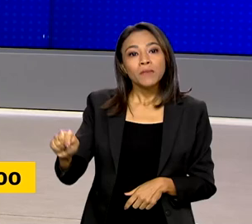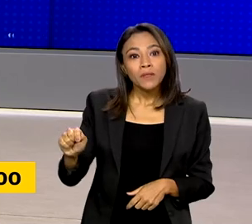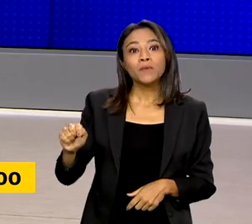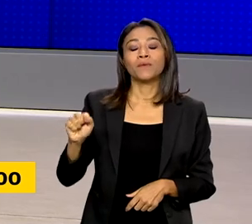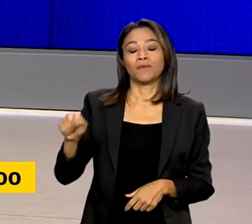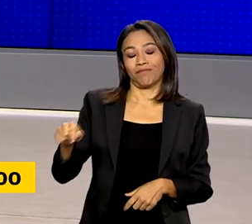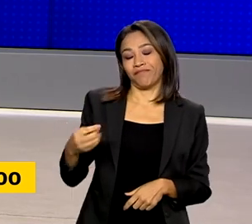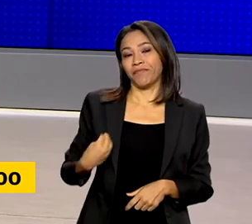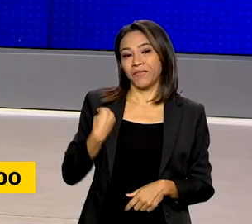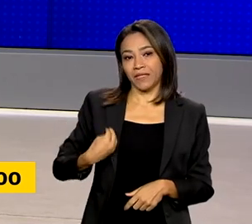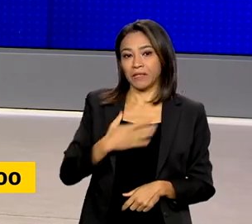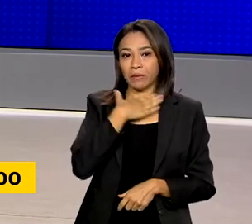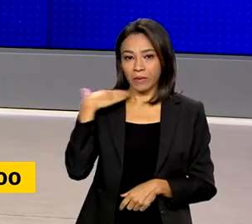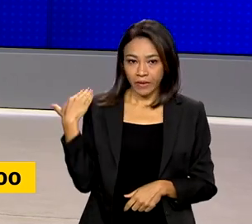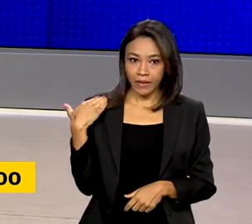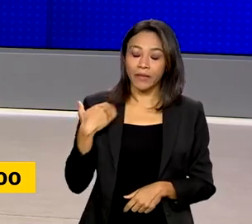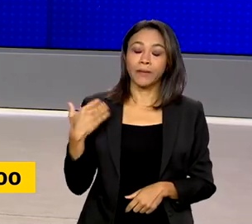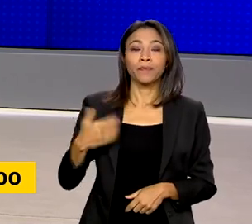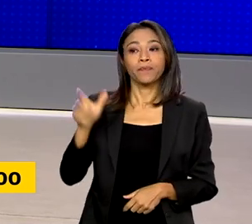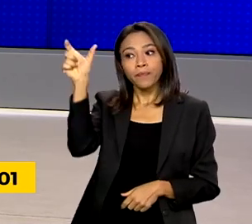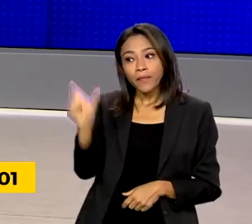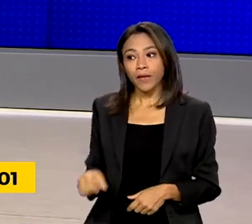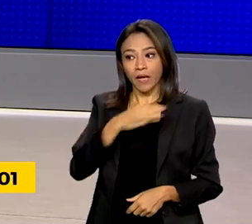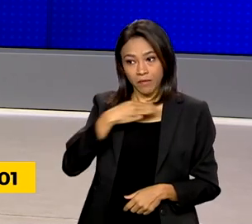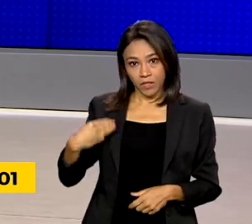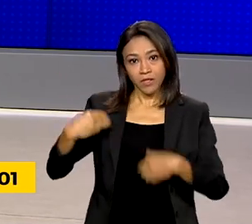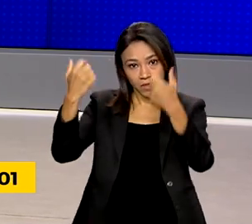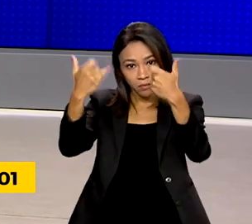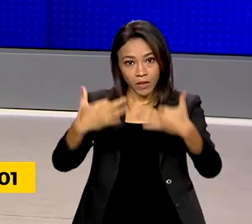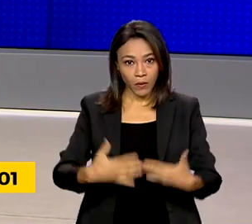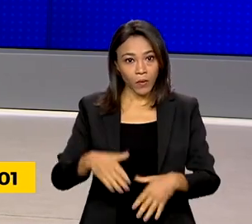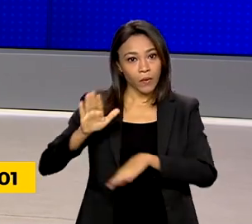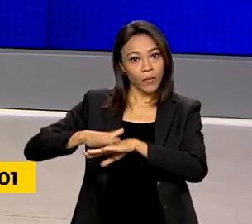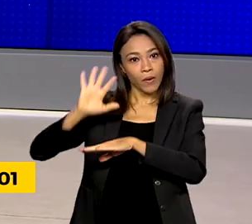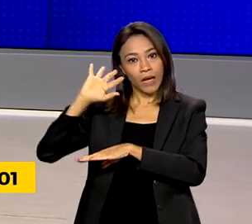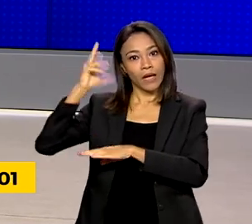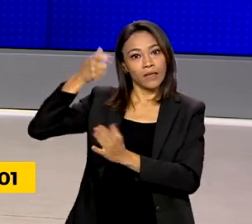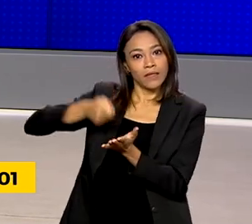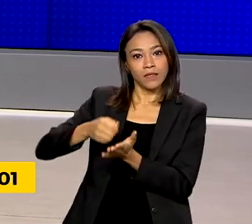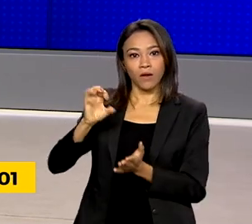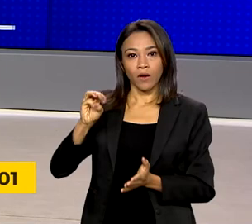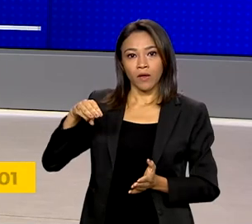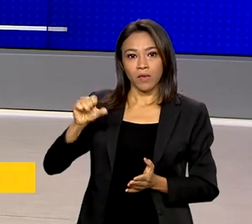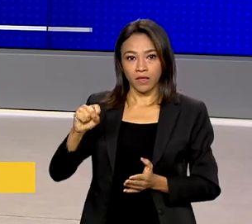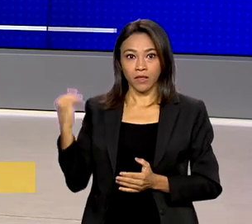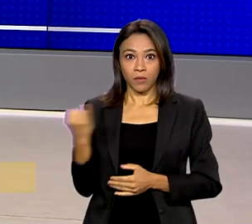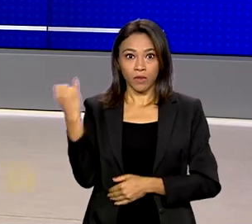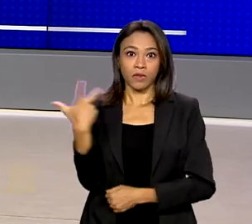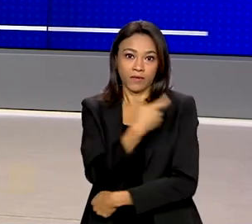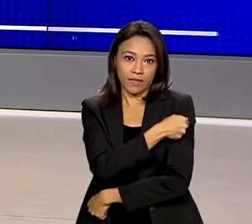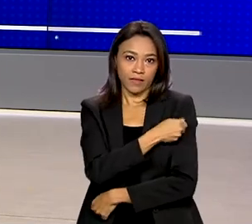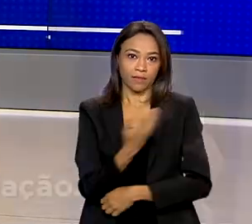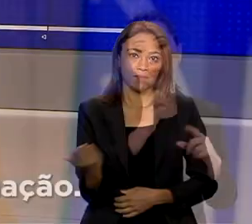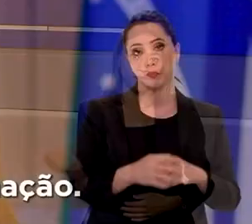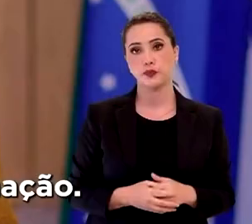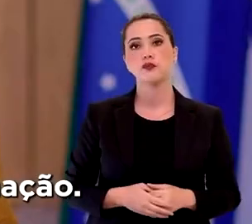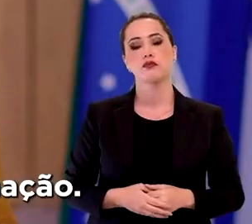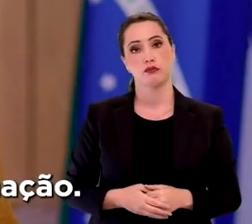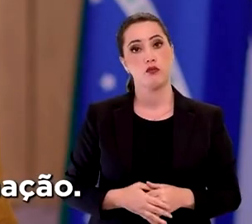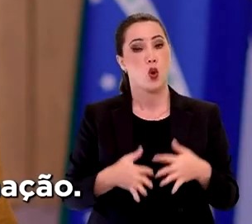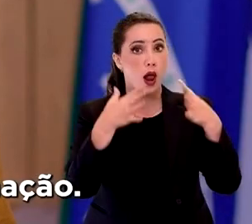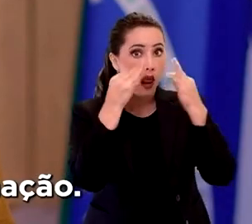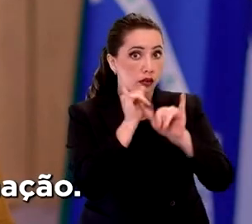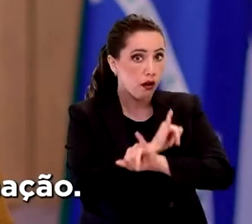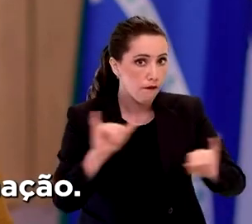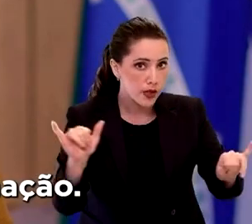ministra da Saúde, Nízia Trindade, comentou a decisão da OMS e defendeu a importância da vacinação. Um alerta.